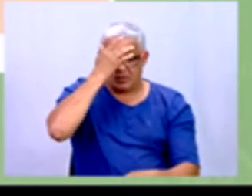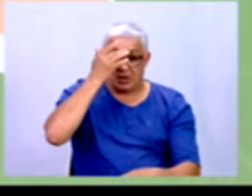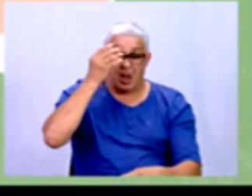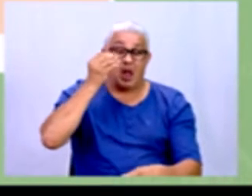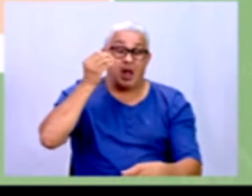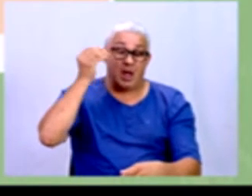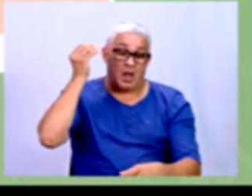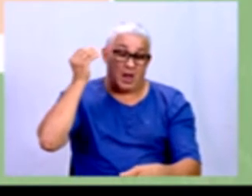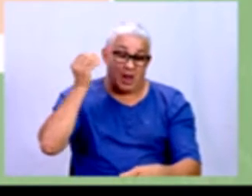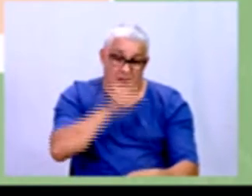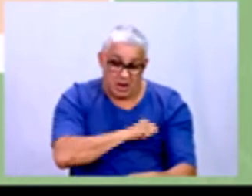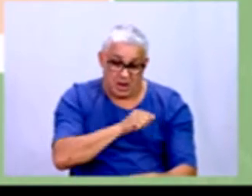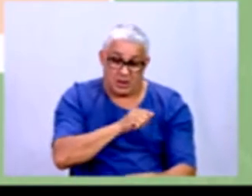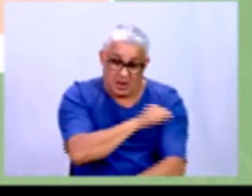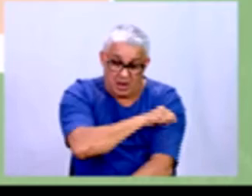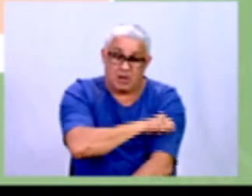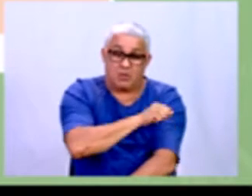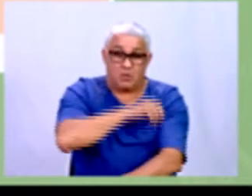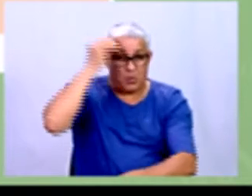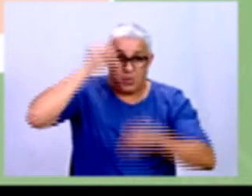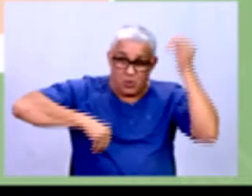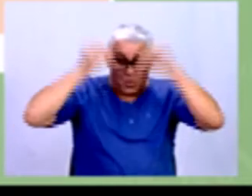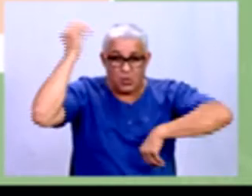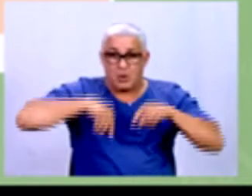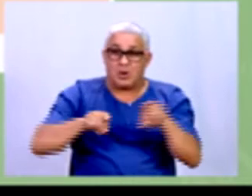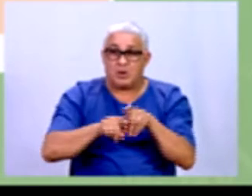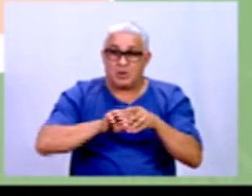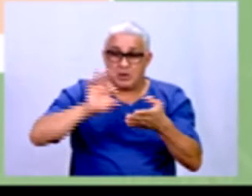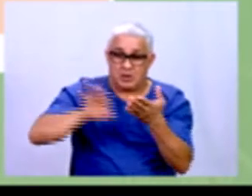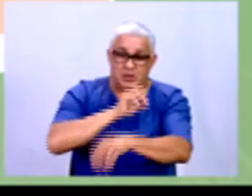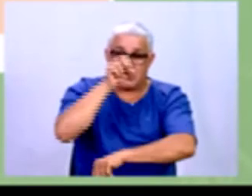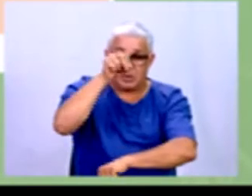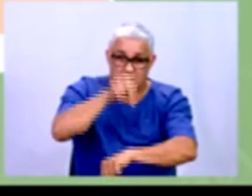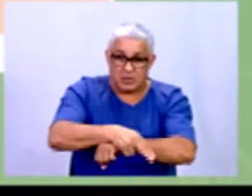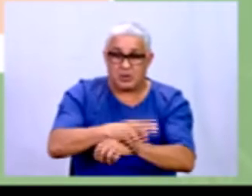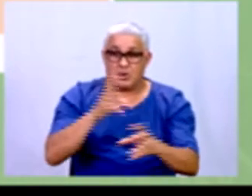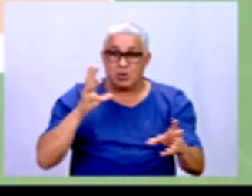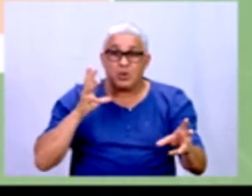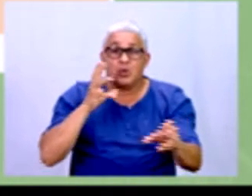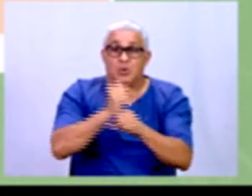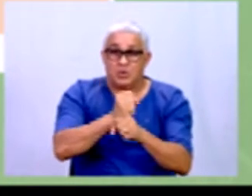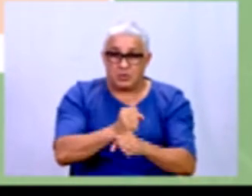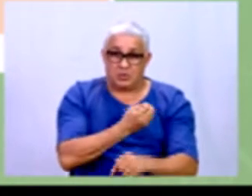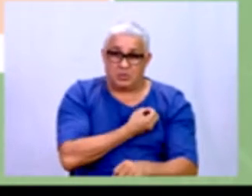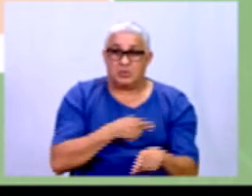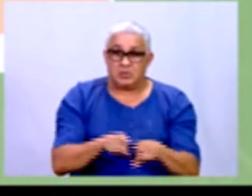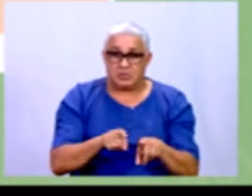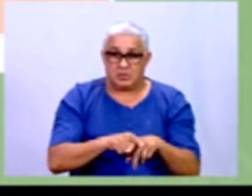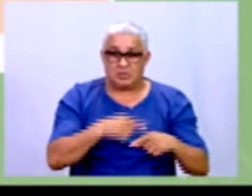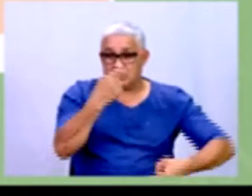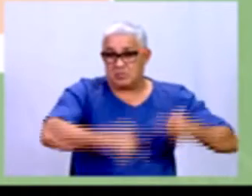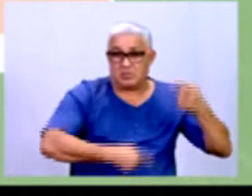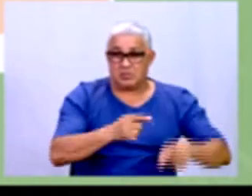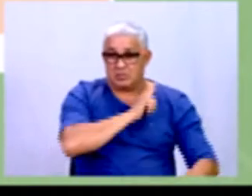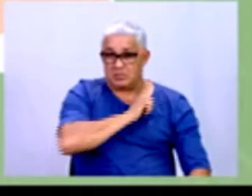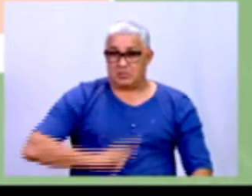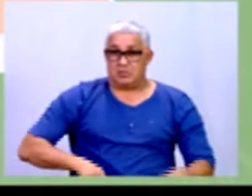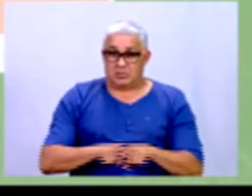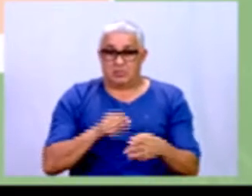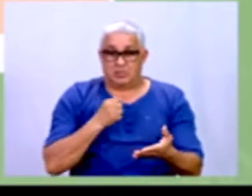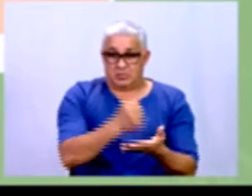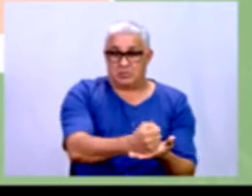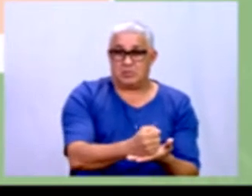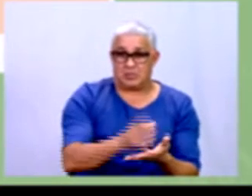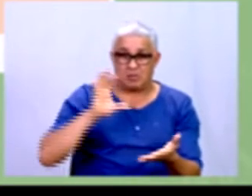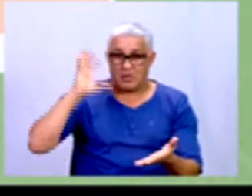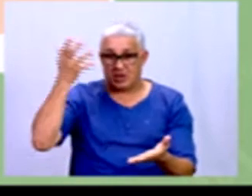relação ao total de matrículas. Isso é estatística. Políticas de governo, auxiliar nas definições